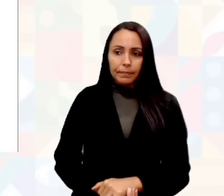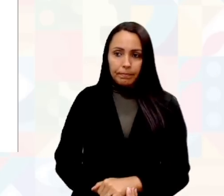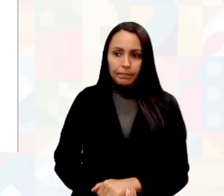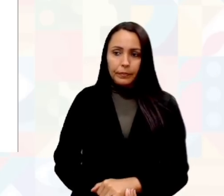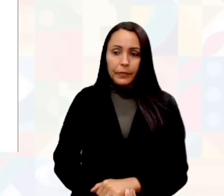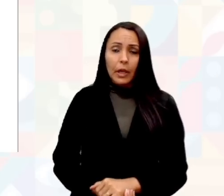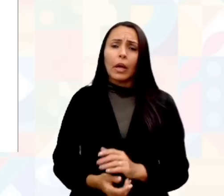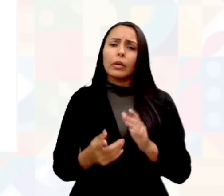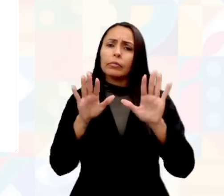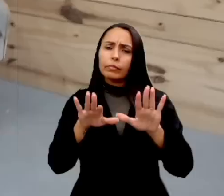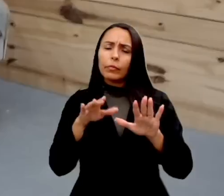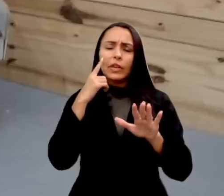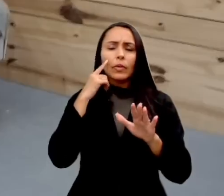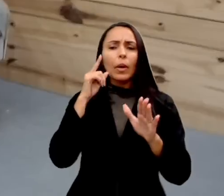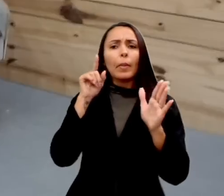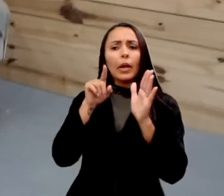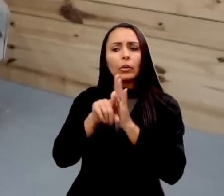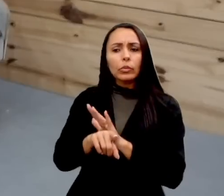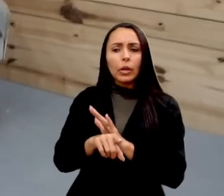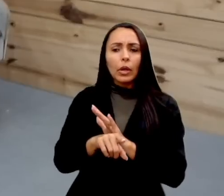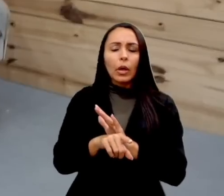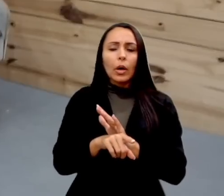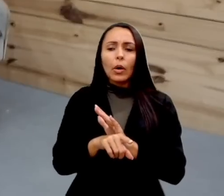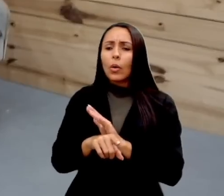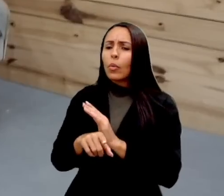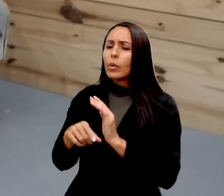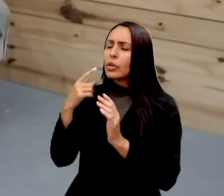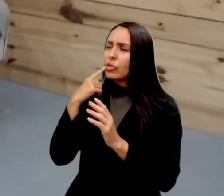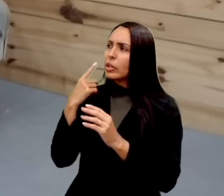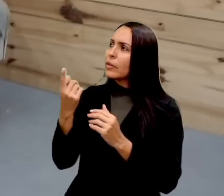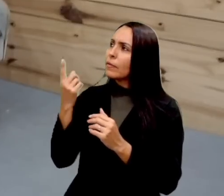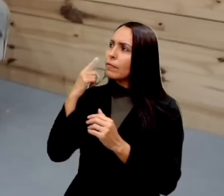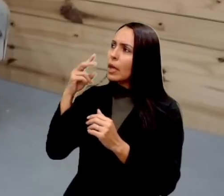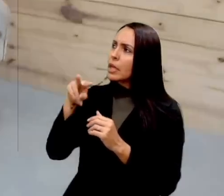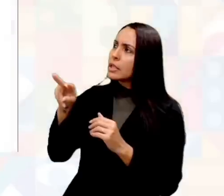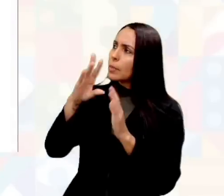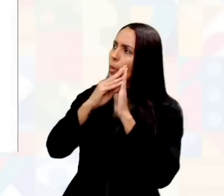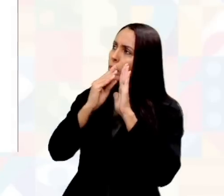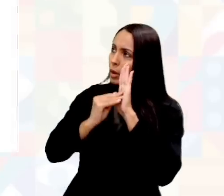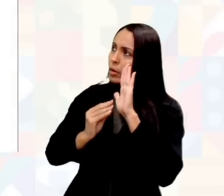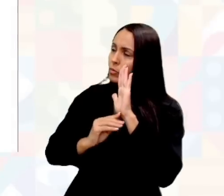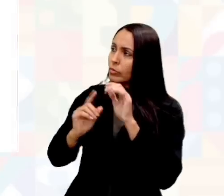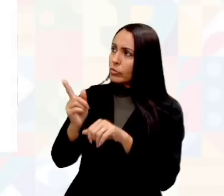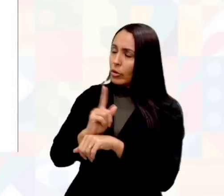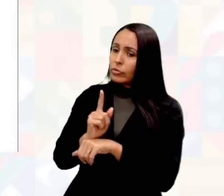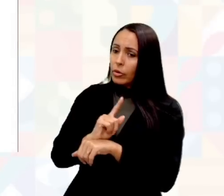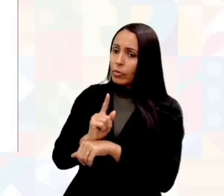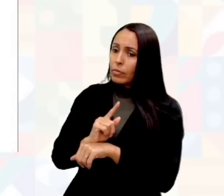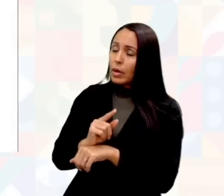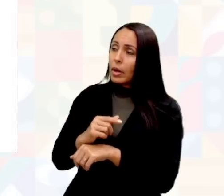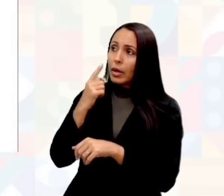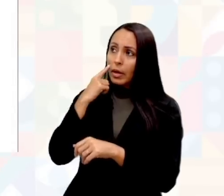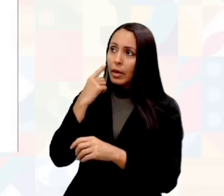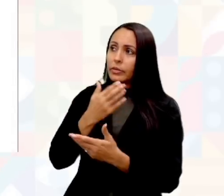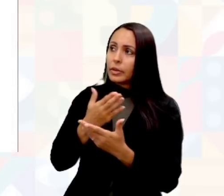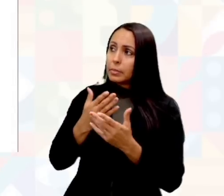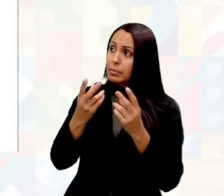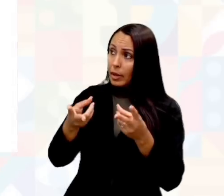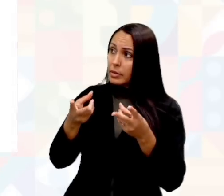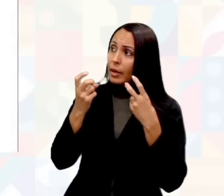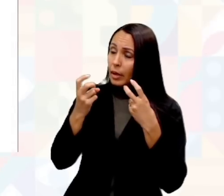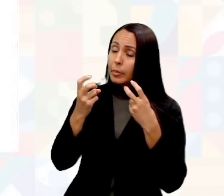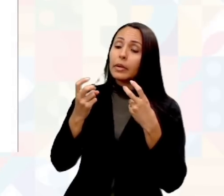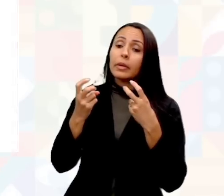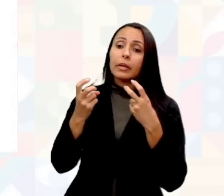uma pergunta. Quando a gente vê esse organograma, esse modelo de gestão circular, a gente percebe que